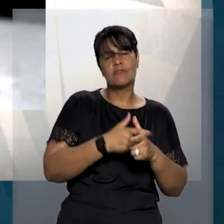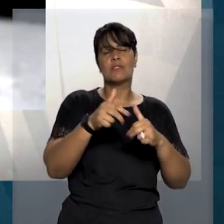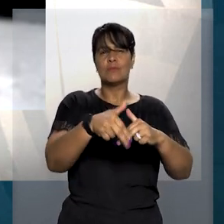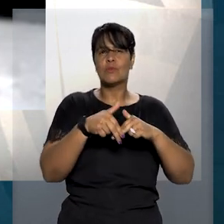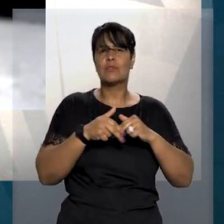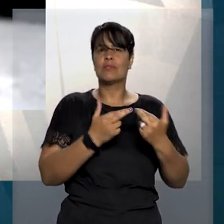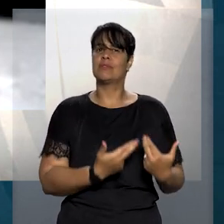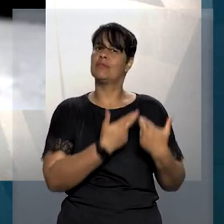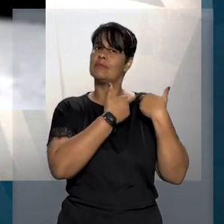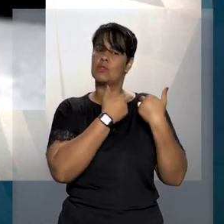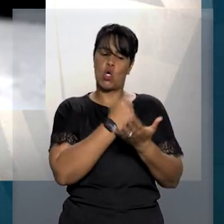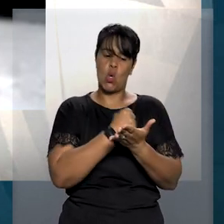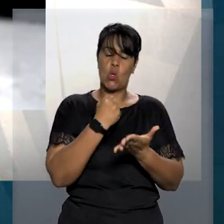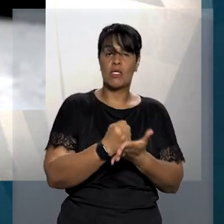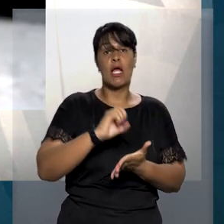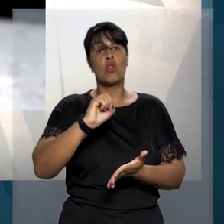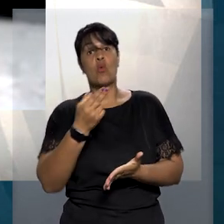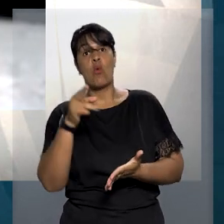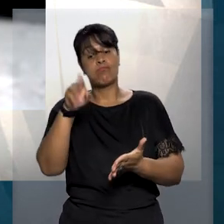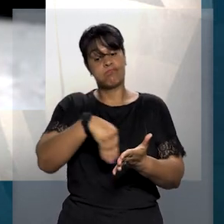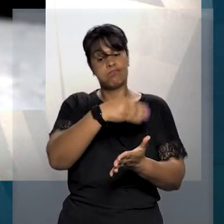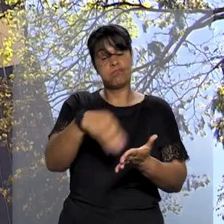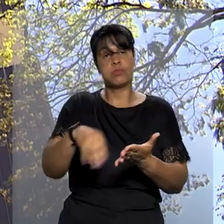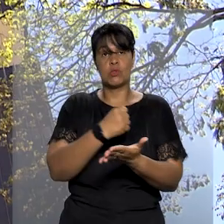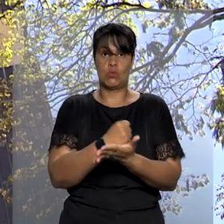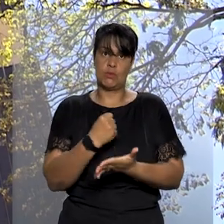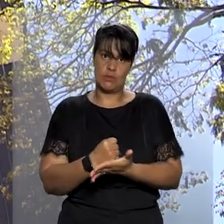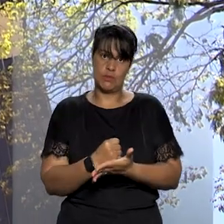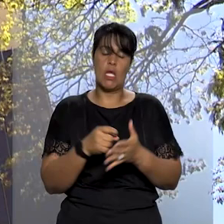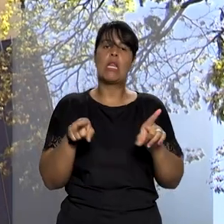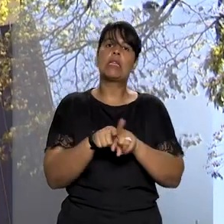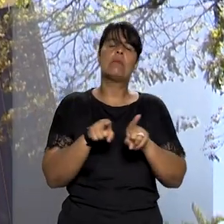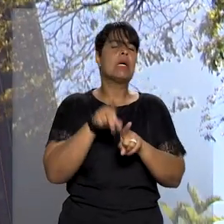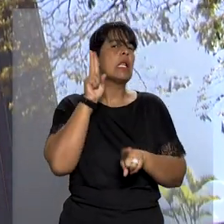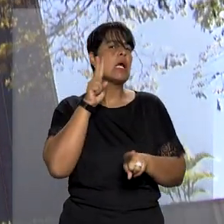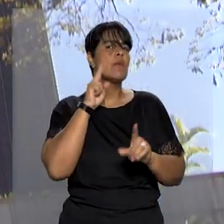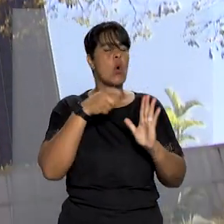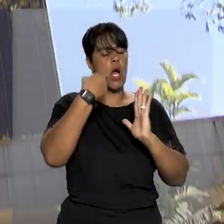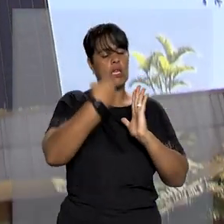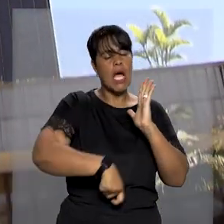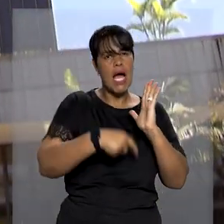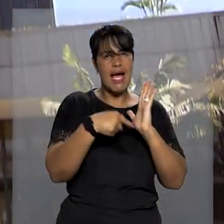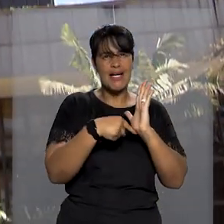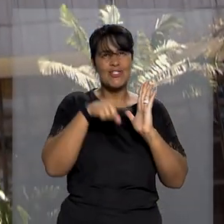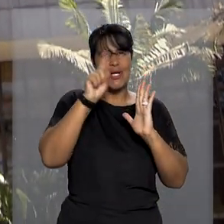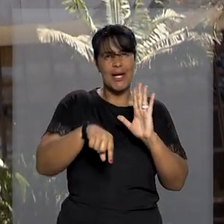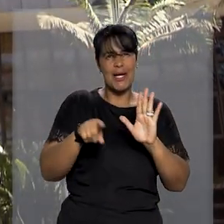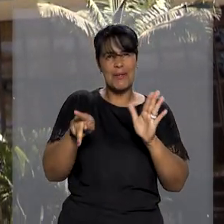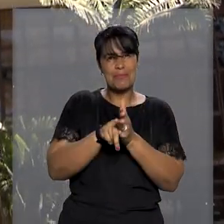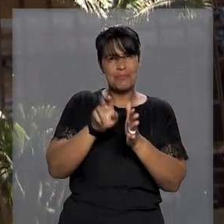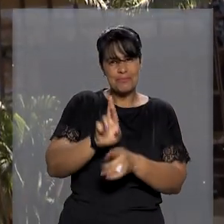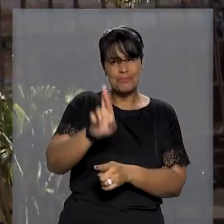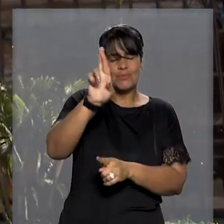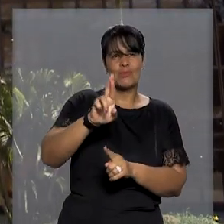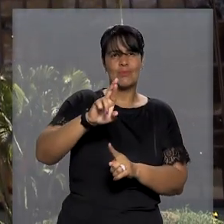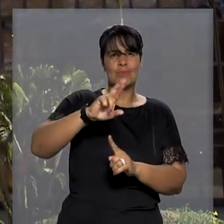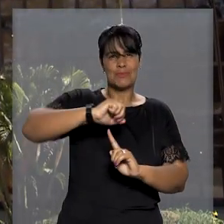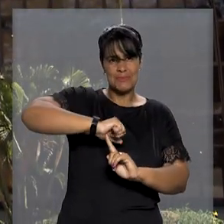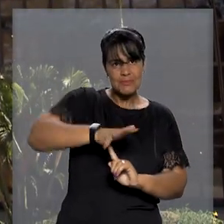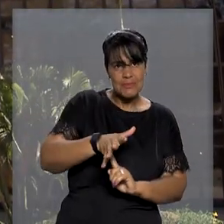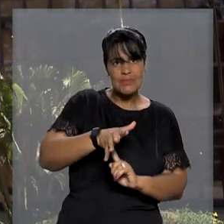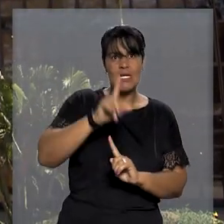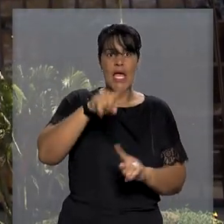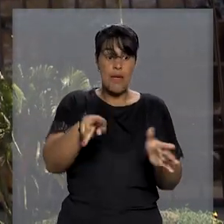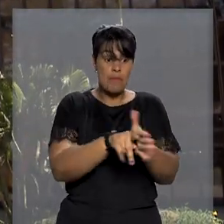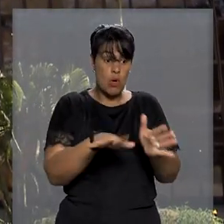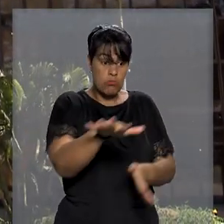da responsabilidade civil contratual ou extra-contratual. Entre as razões, lembrou que a taxa básica de juros definida pelo Banco Central não é um